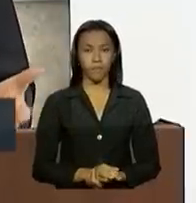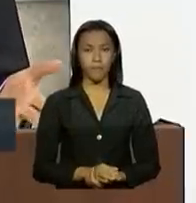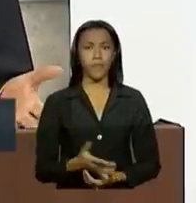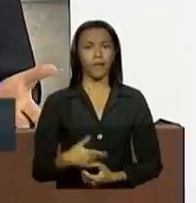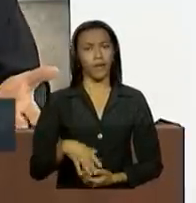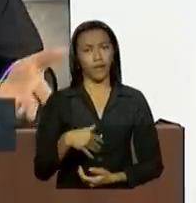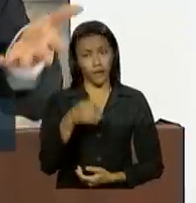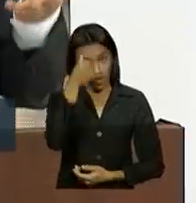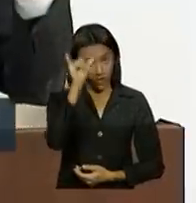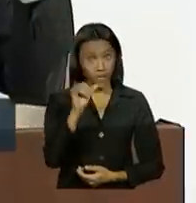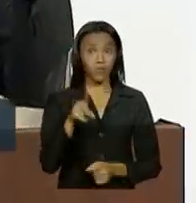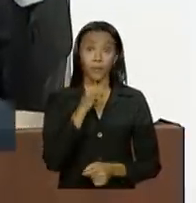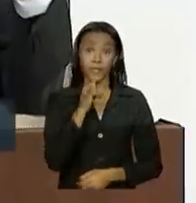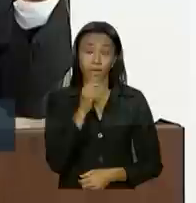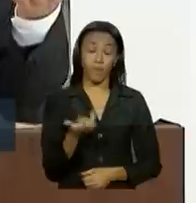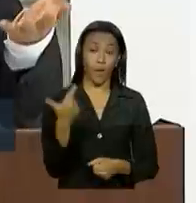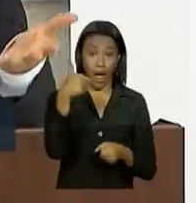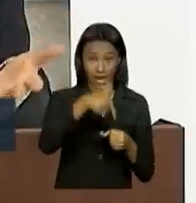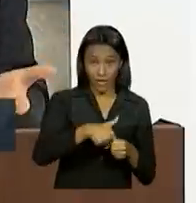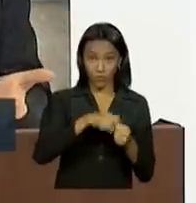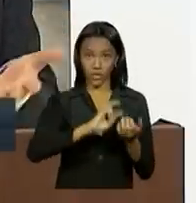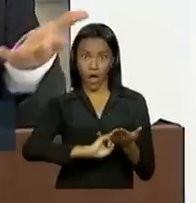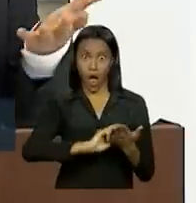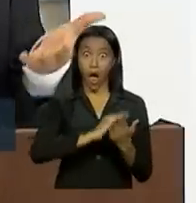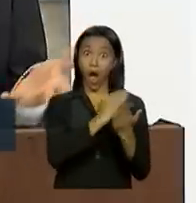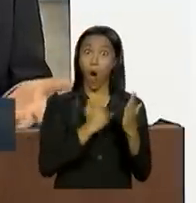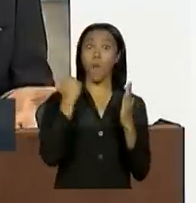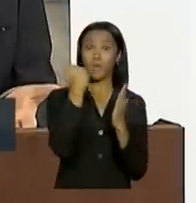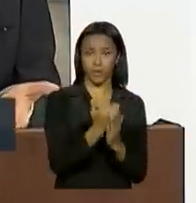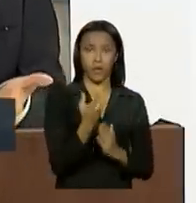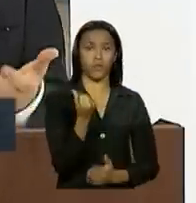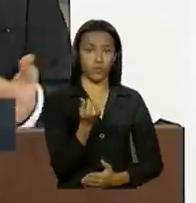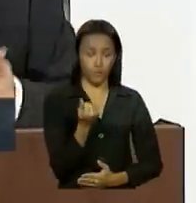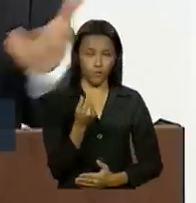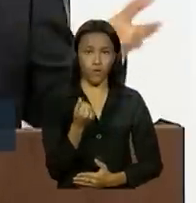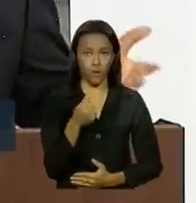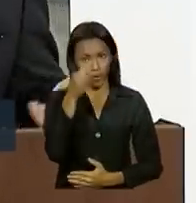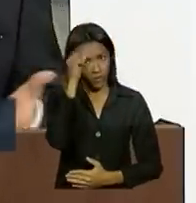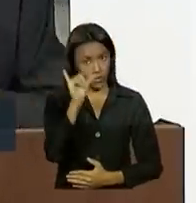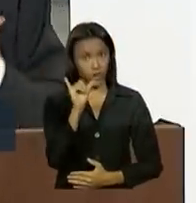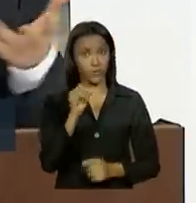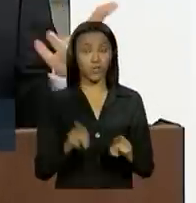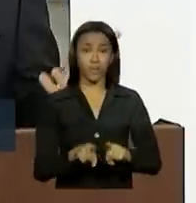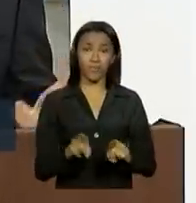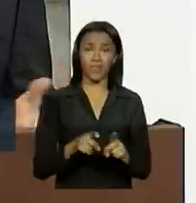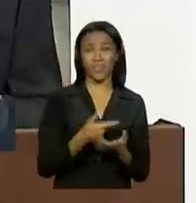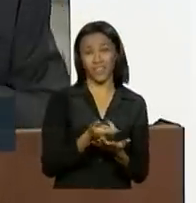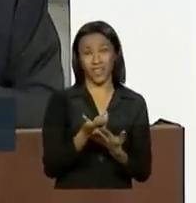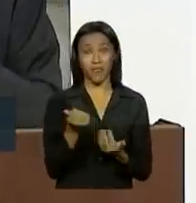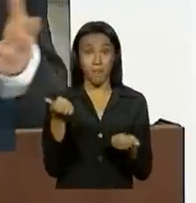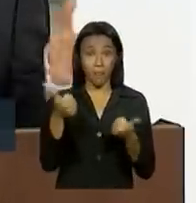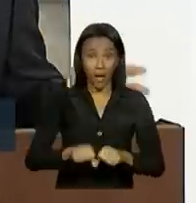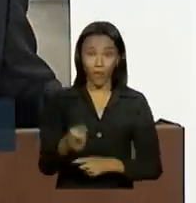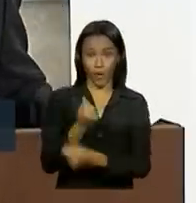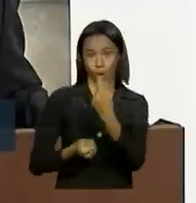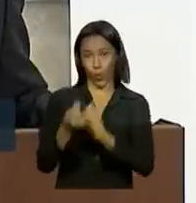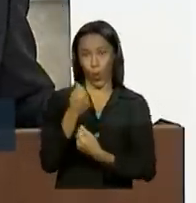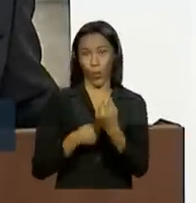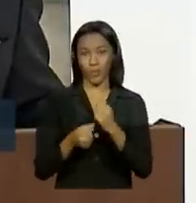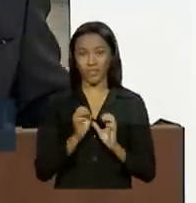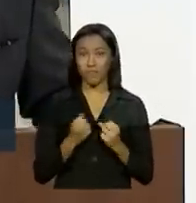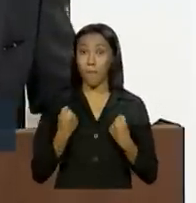Impedimos que a gasolina subisse de preço e prejudicasse toda a economia, criando